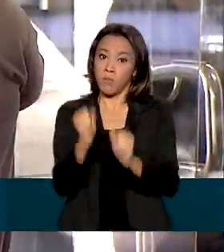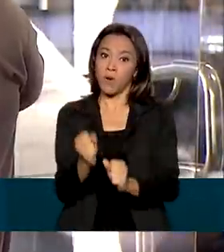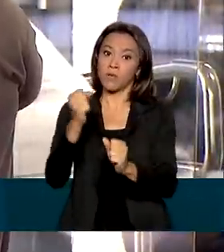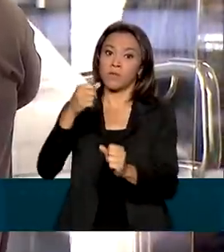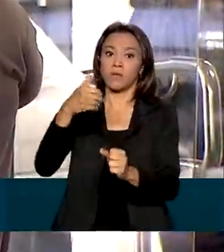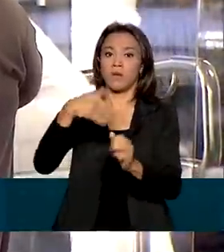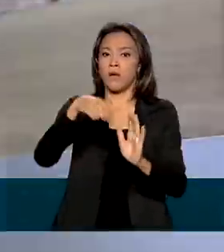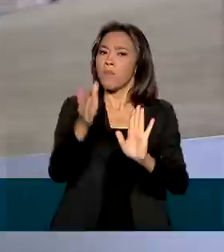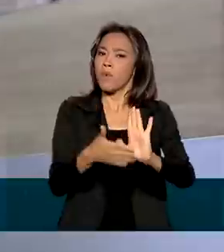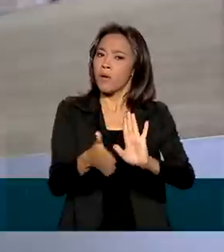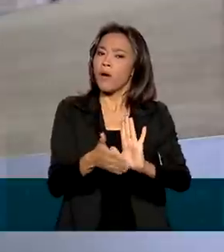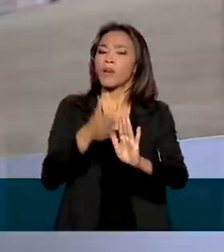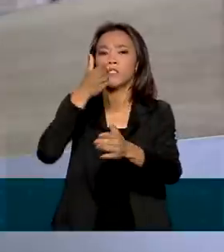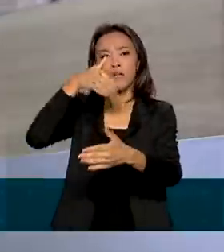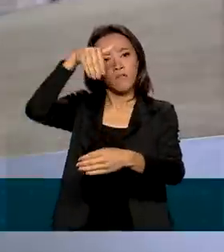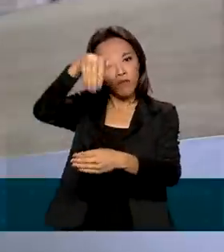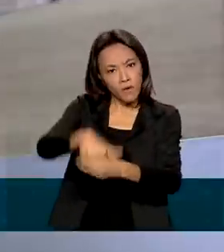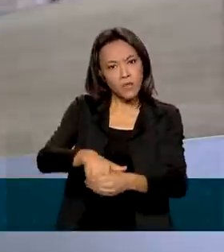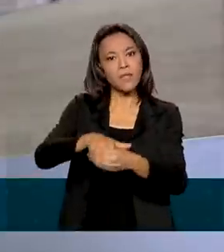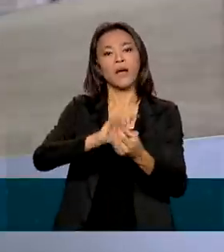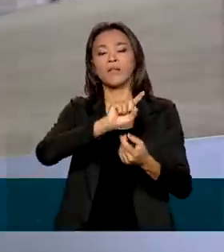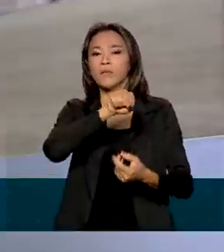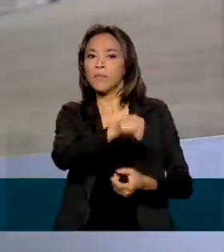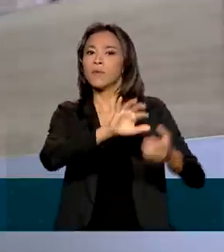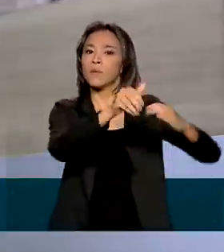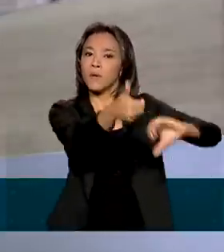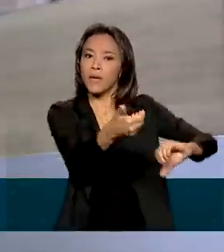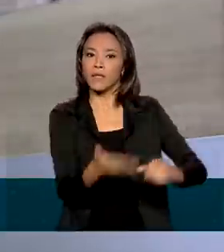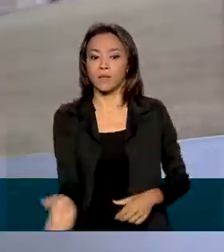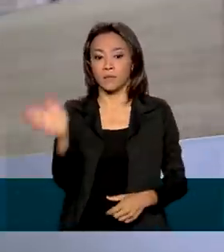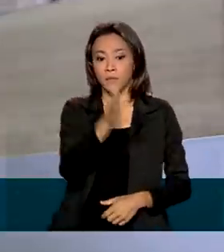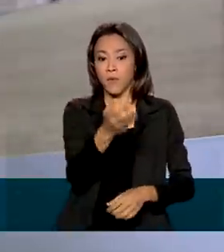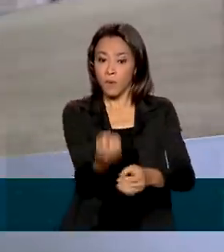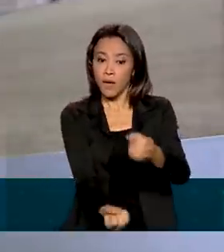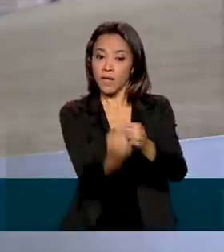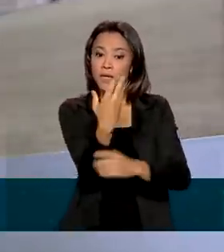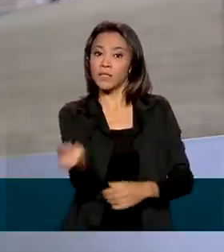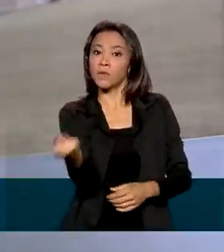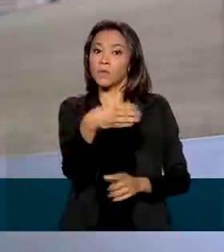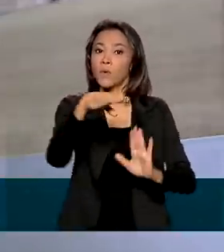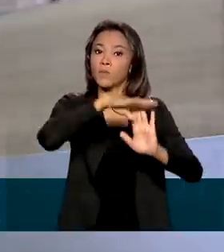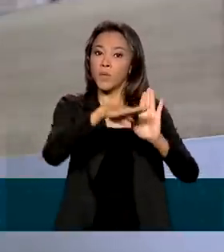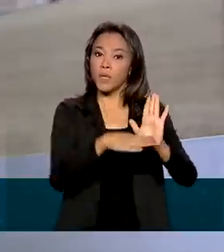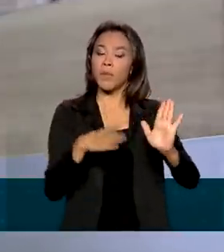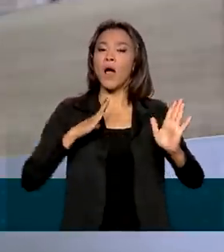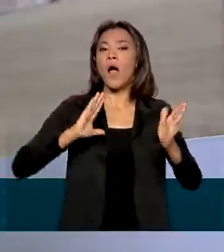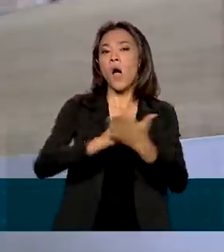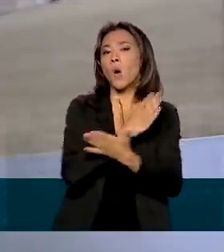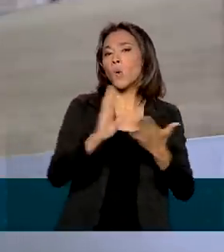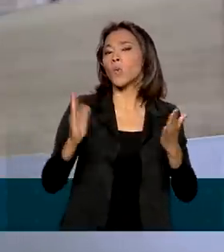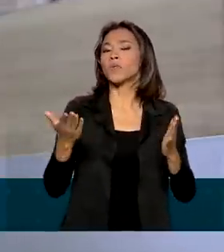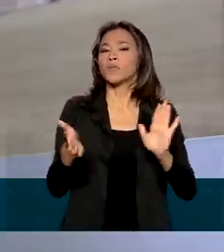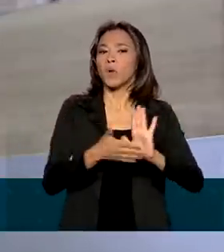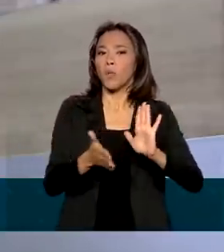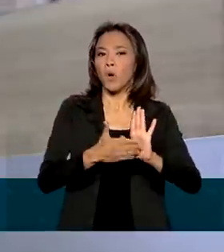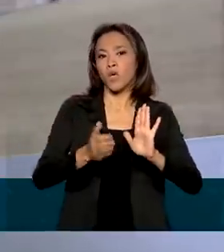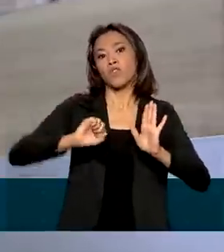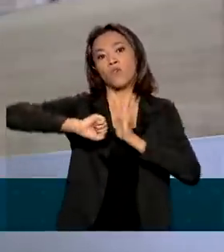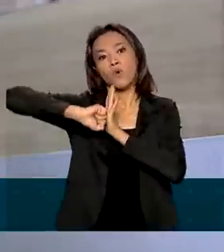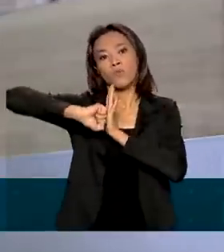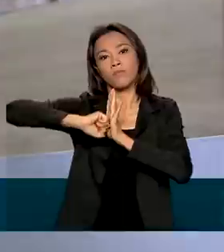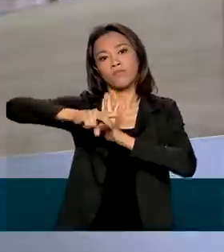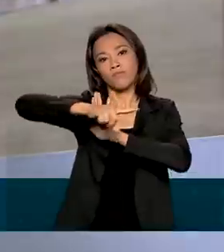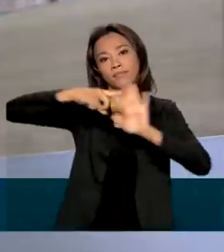Congresso de forma independente. Renata, na criação do Novo Auxílio Brasil, algumas medidas foram vetadas pelo presidente Jair Bolsonaro